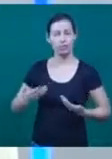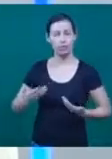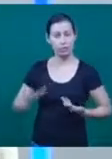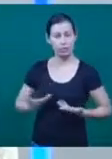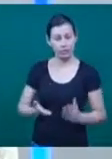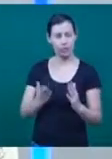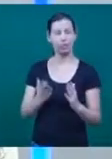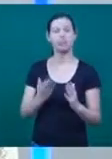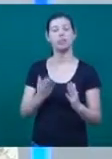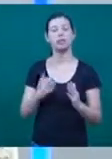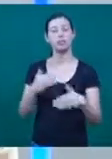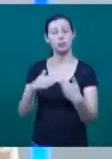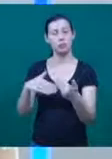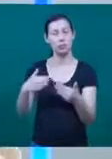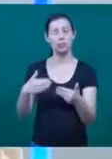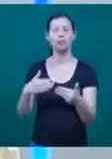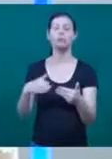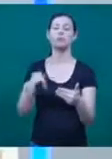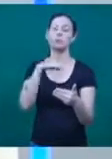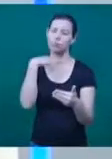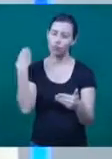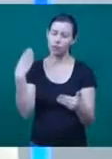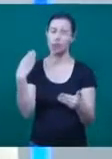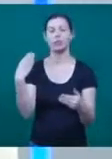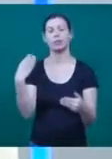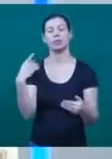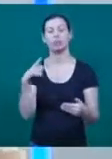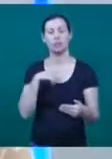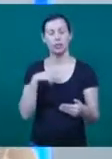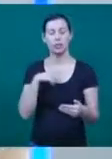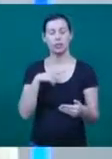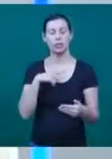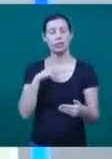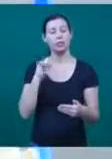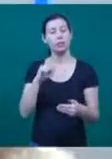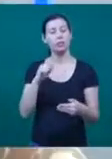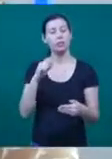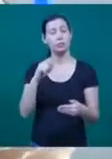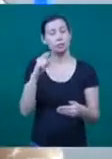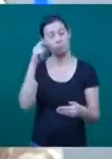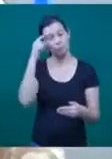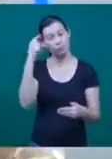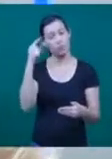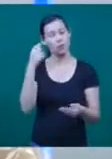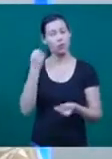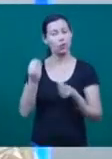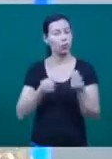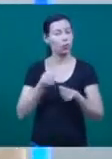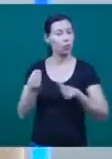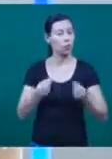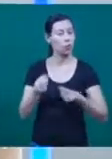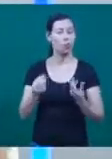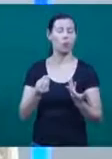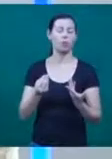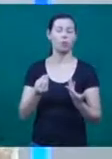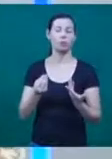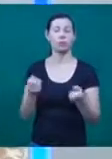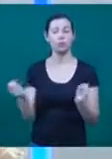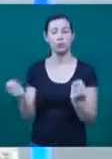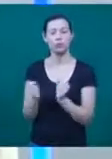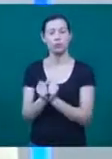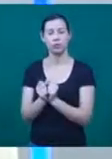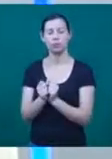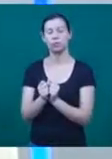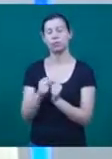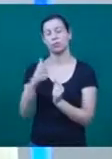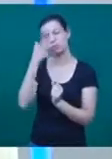como viver com ela, como lidar com ela dentro das nossas vidas, nos espaços que nós frequentamos, com as